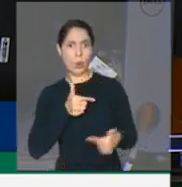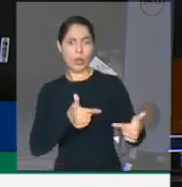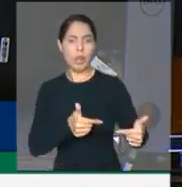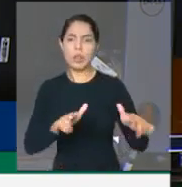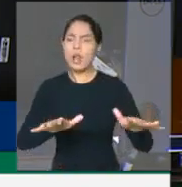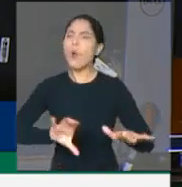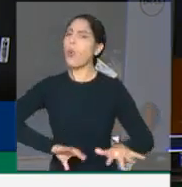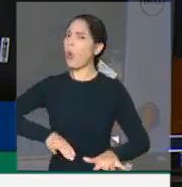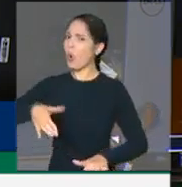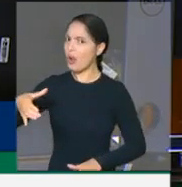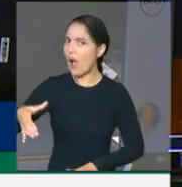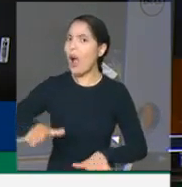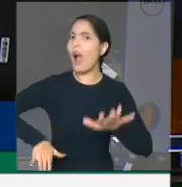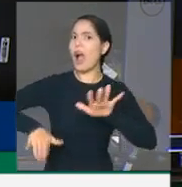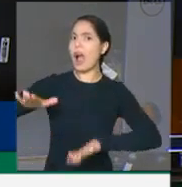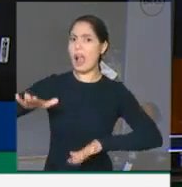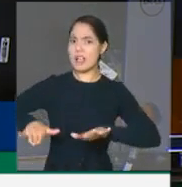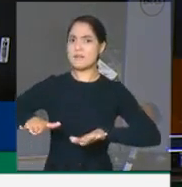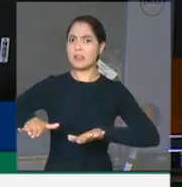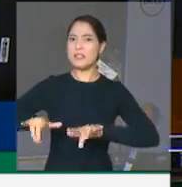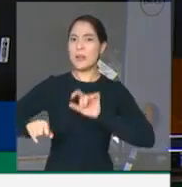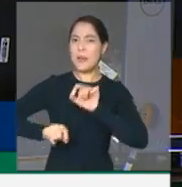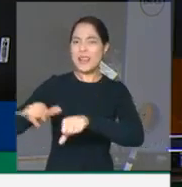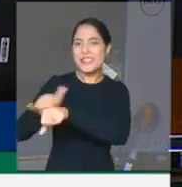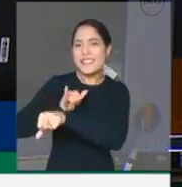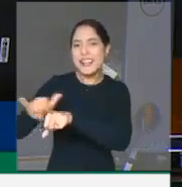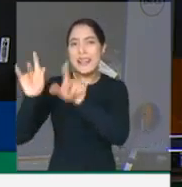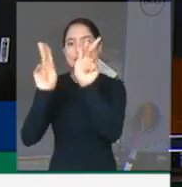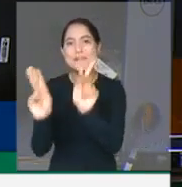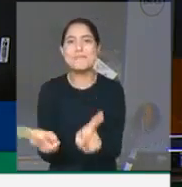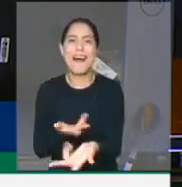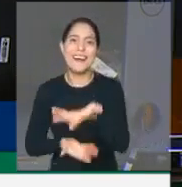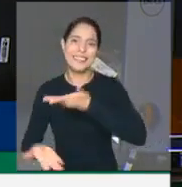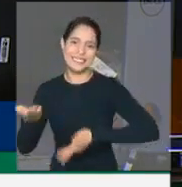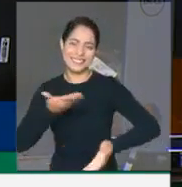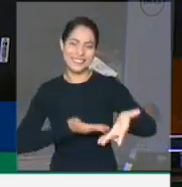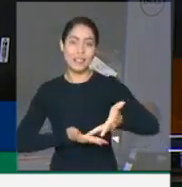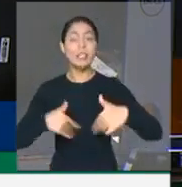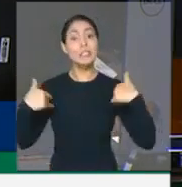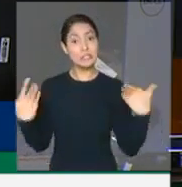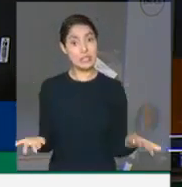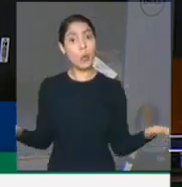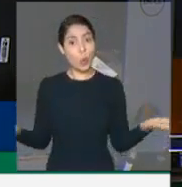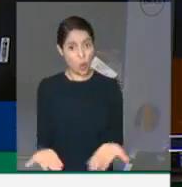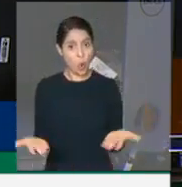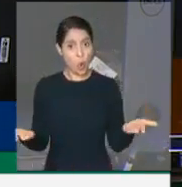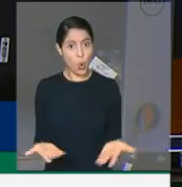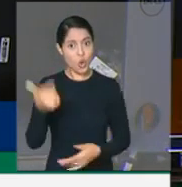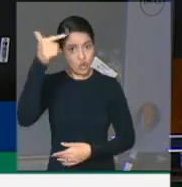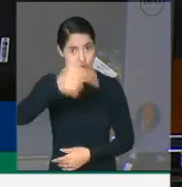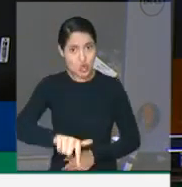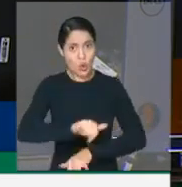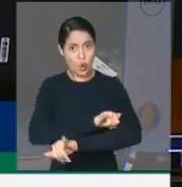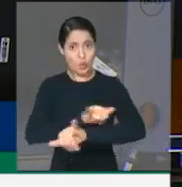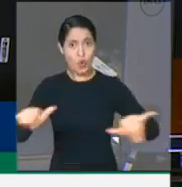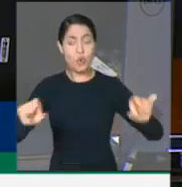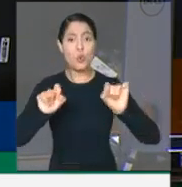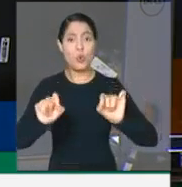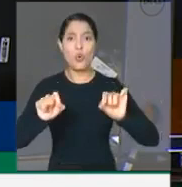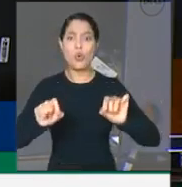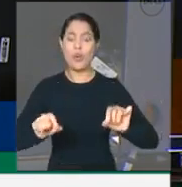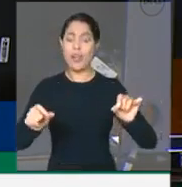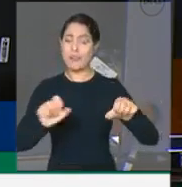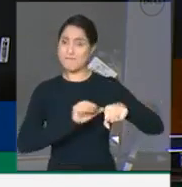A coragem, muitas vezes, está em saber construir a paz. Vivemos hoje, permitam-me repetir mais uma vez, um